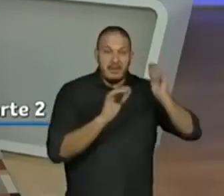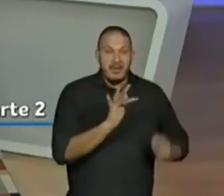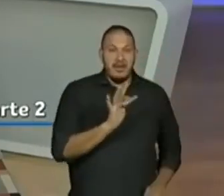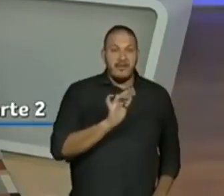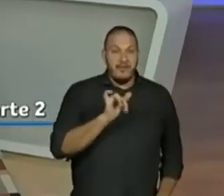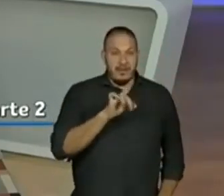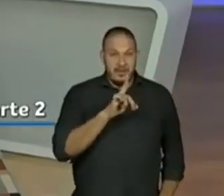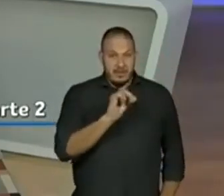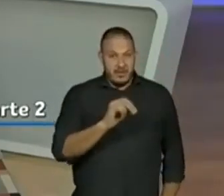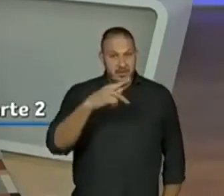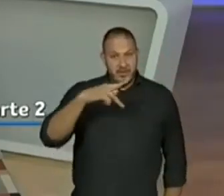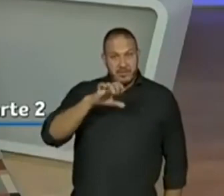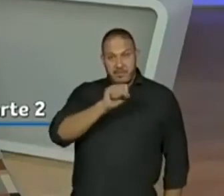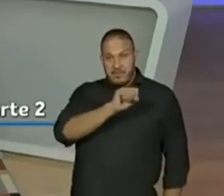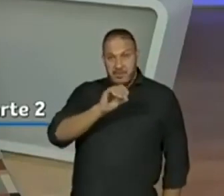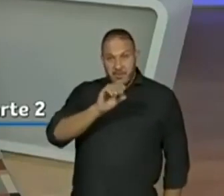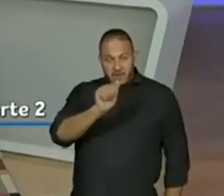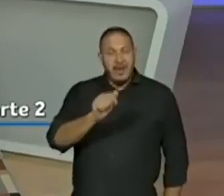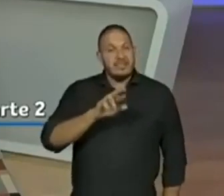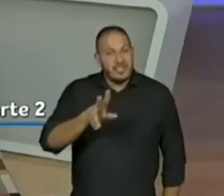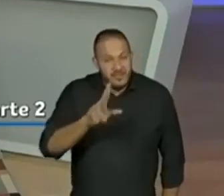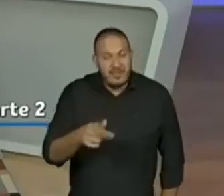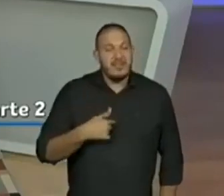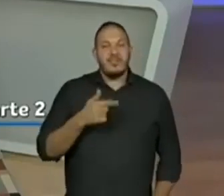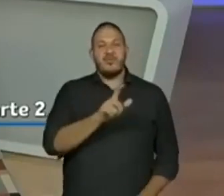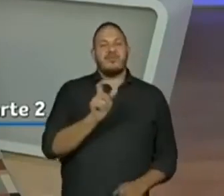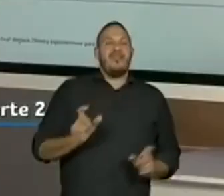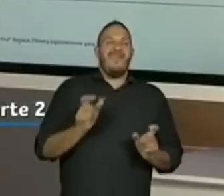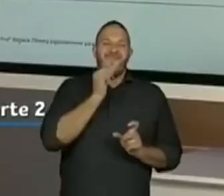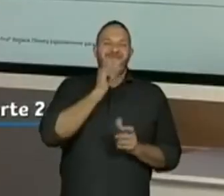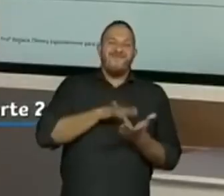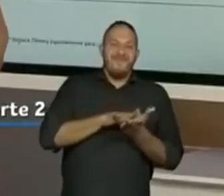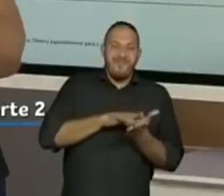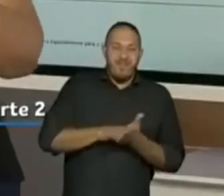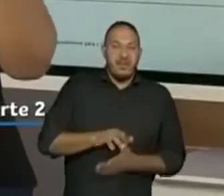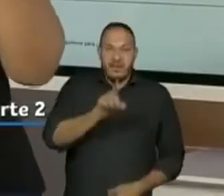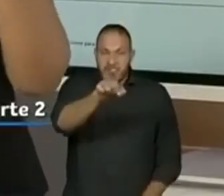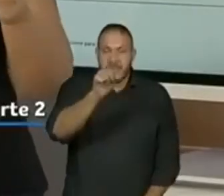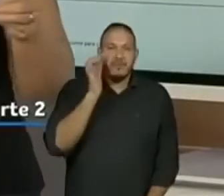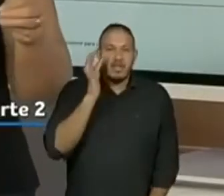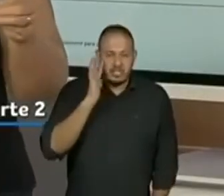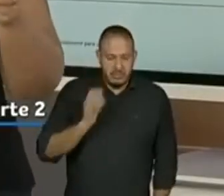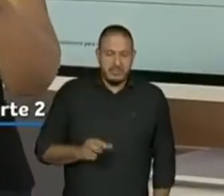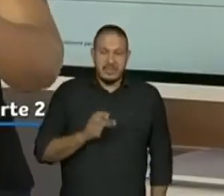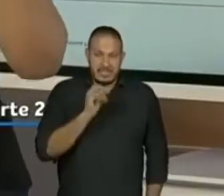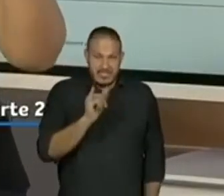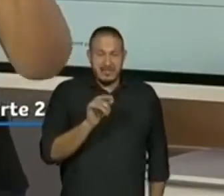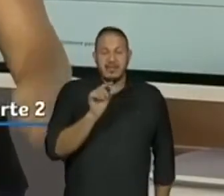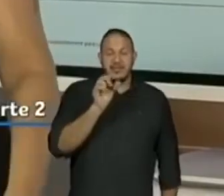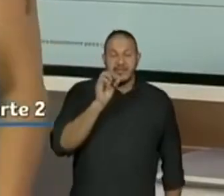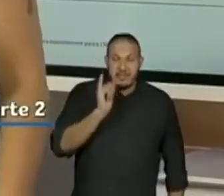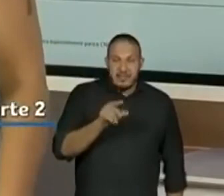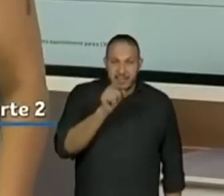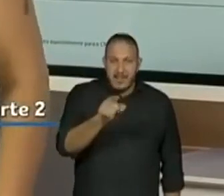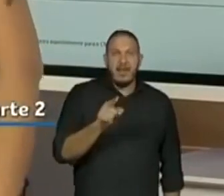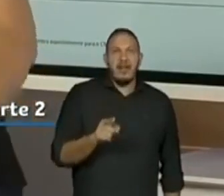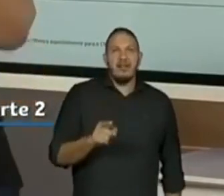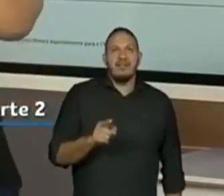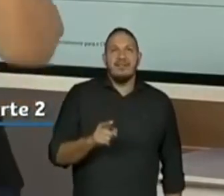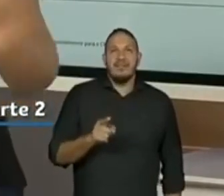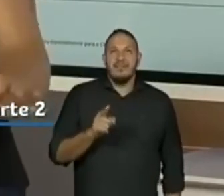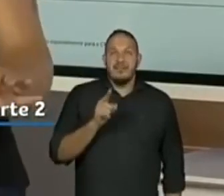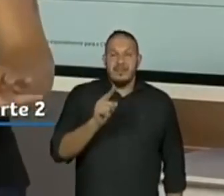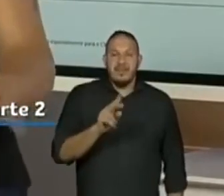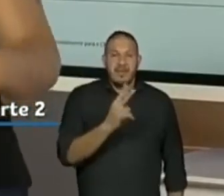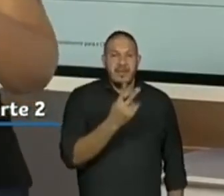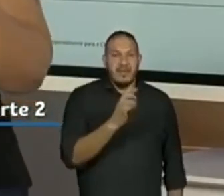Essa é a diferença de não ser pseudônimo. Pensa o seguinte. Gente, se é um... Gente, como eu me roço essa palavra.